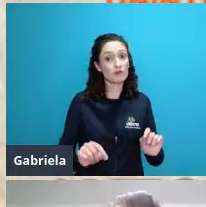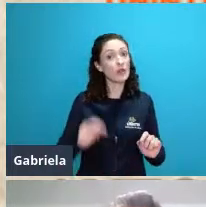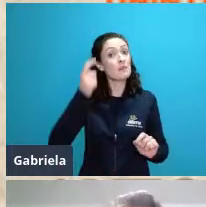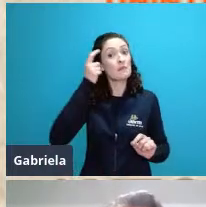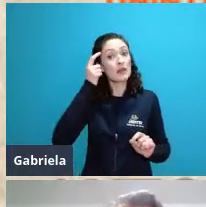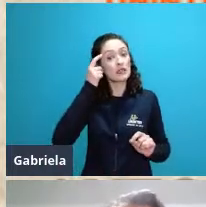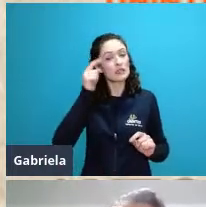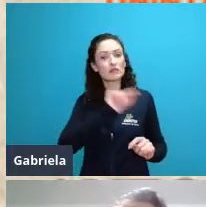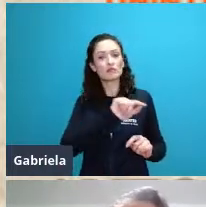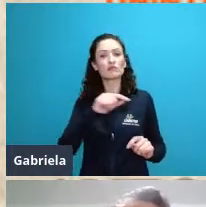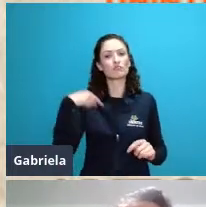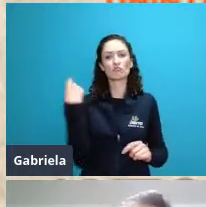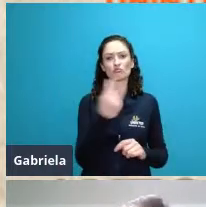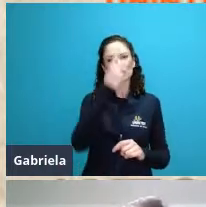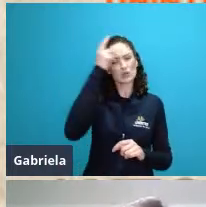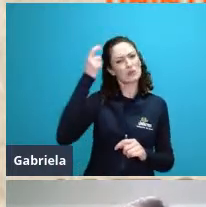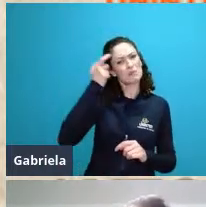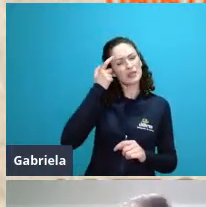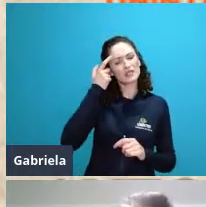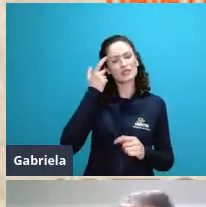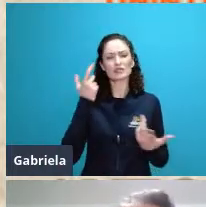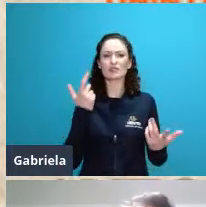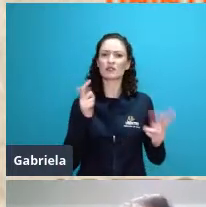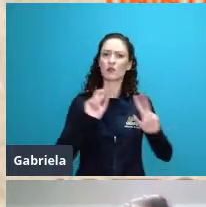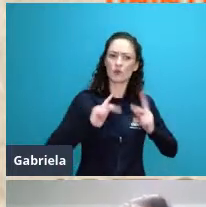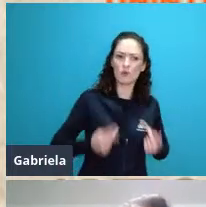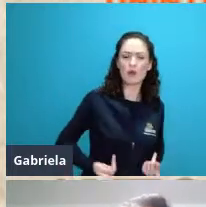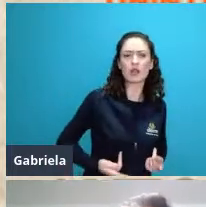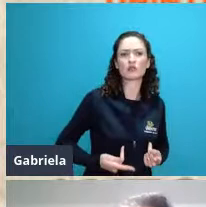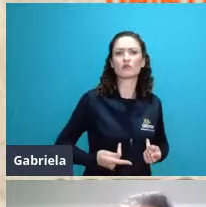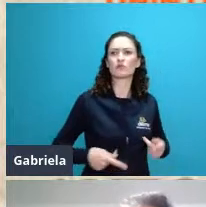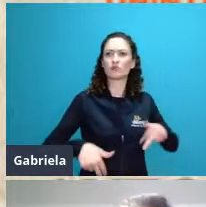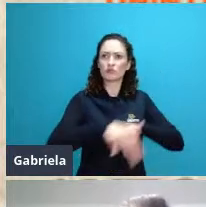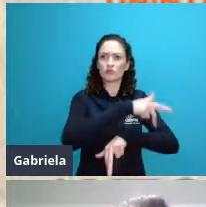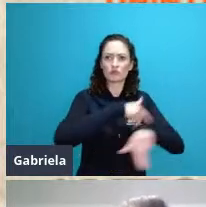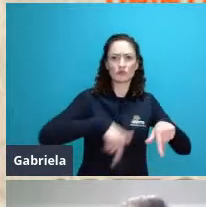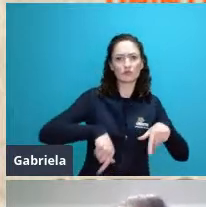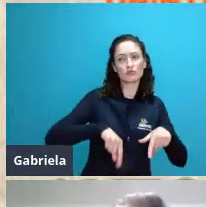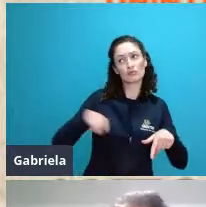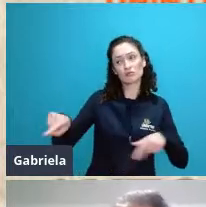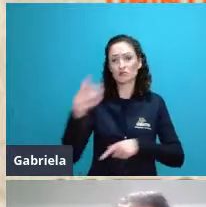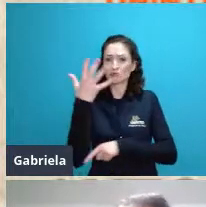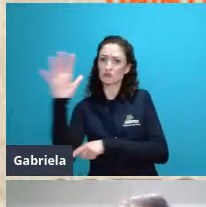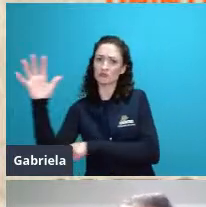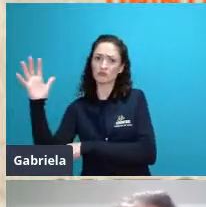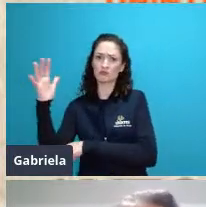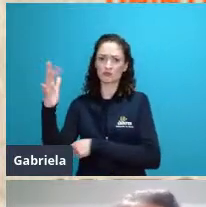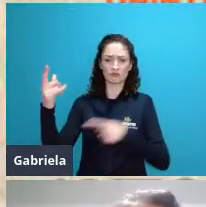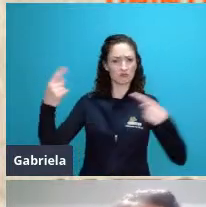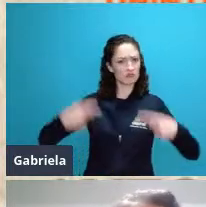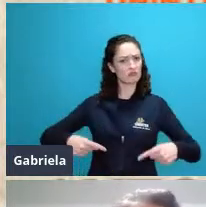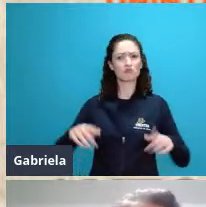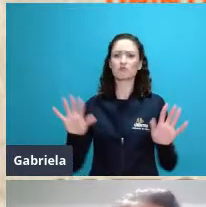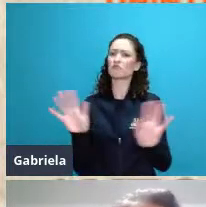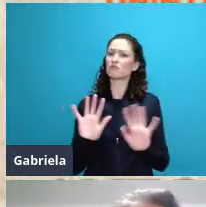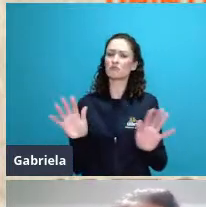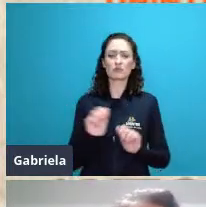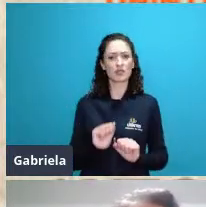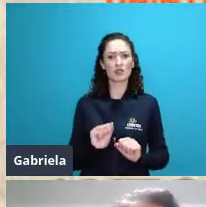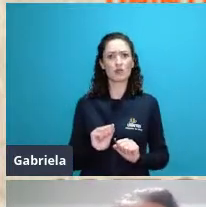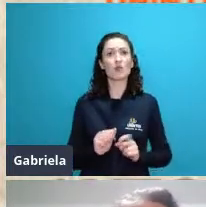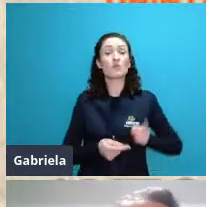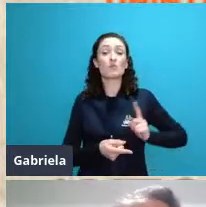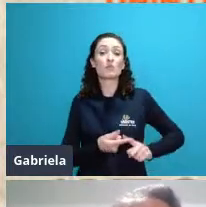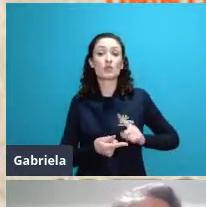que antagoniza com a nossa presença na terra isso porque nós sabemos